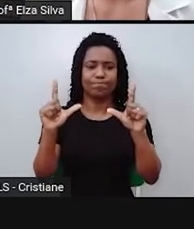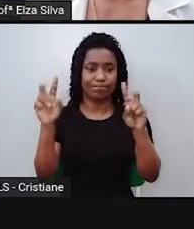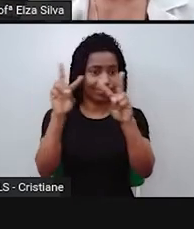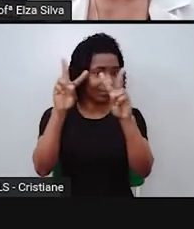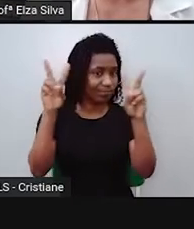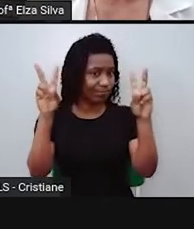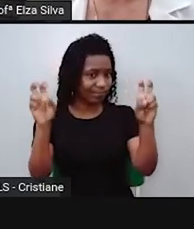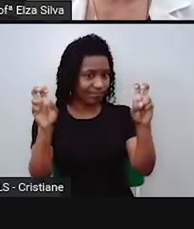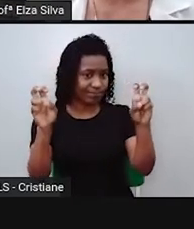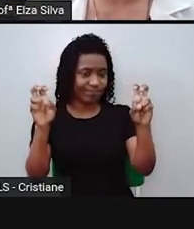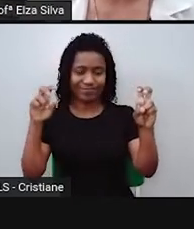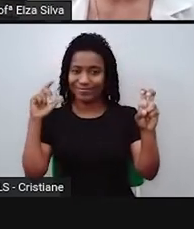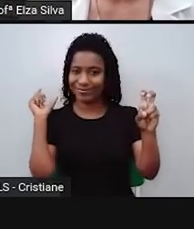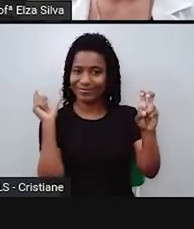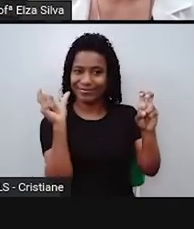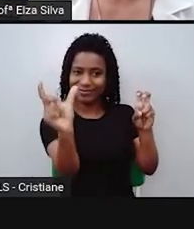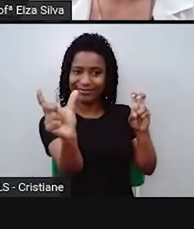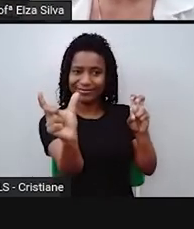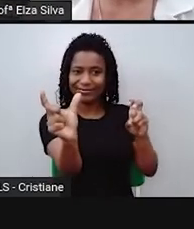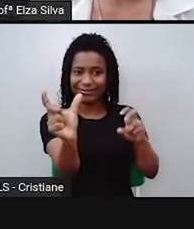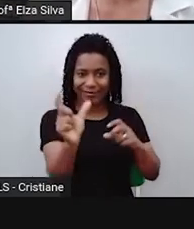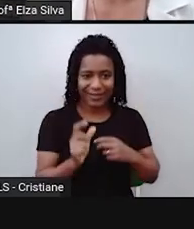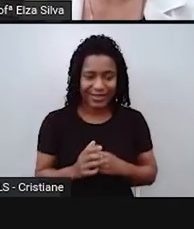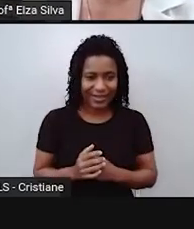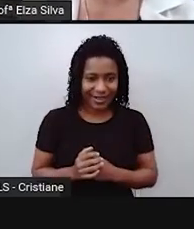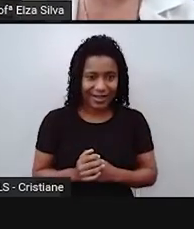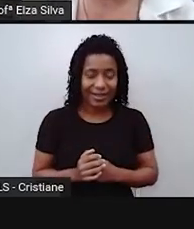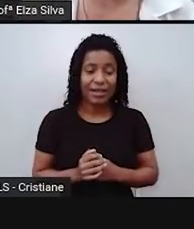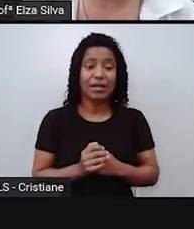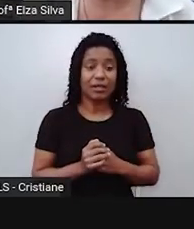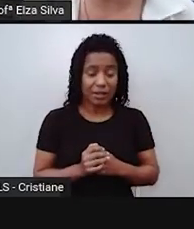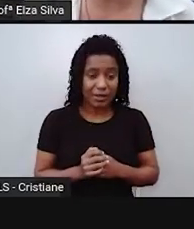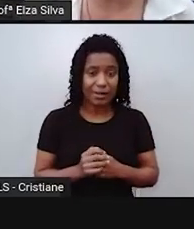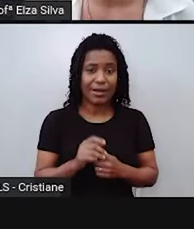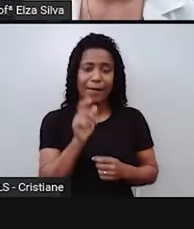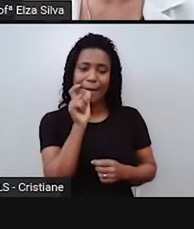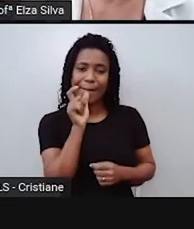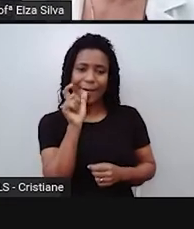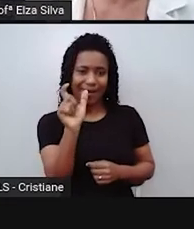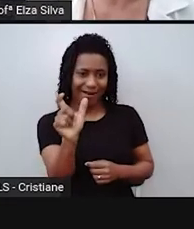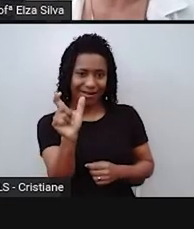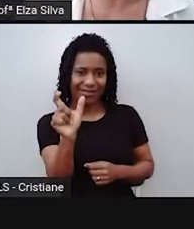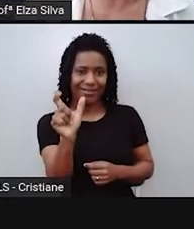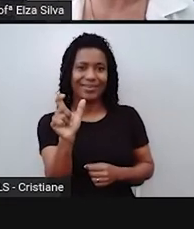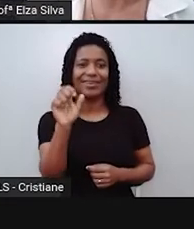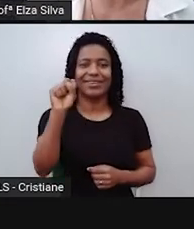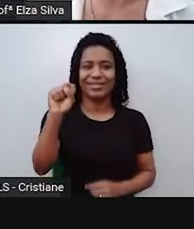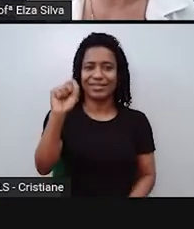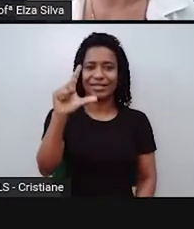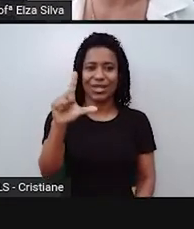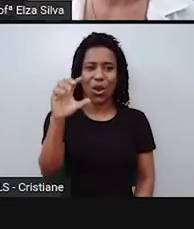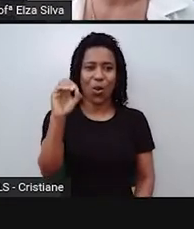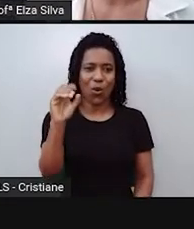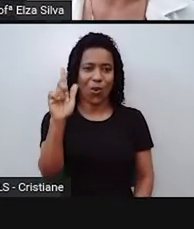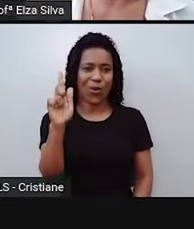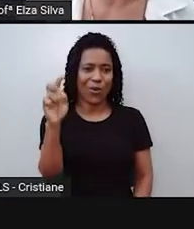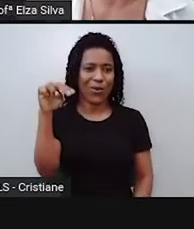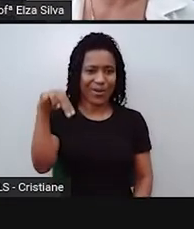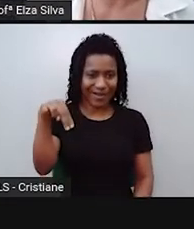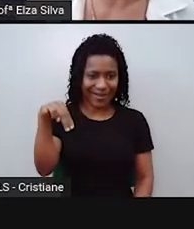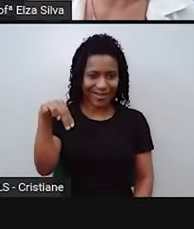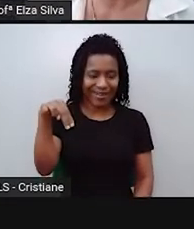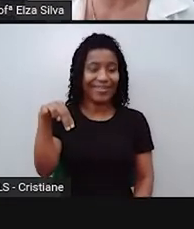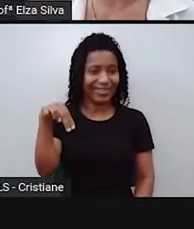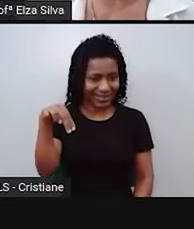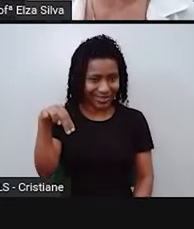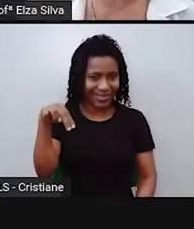Essa palavrinha, slogan é um termo proveniente do inglês e a gente utiliza aqui no Brasil. Lembra que